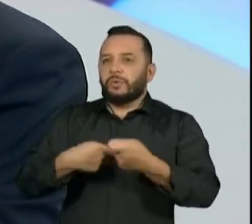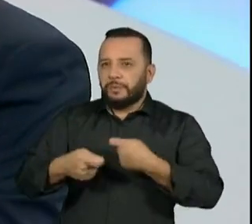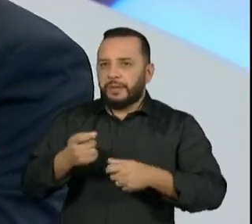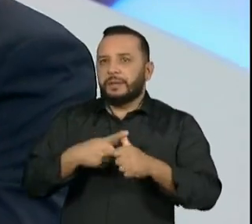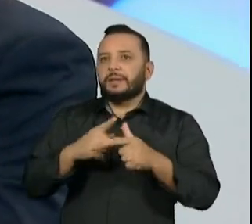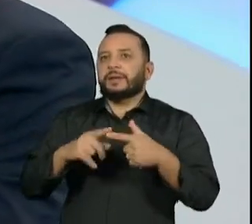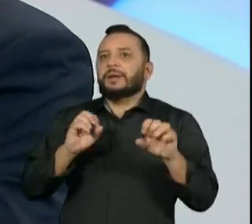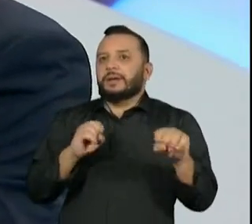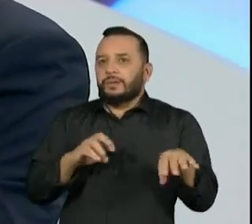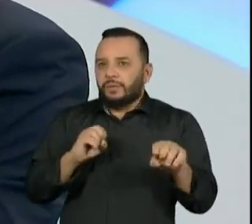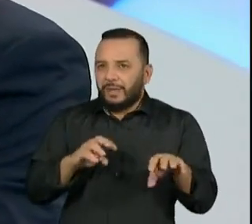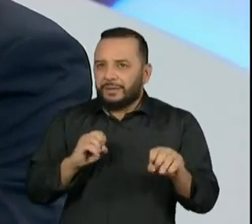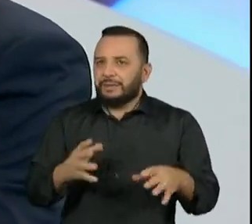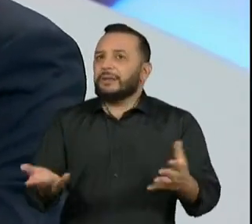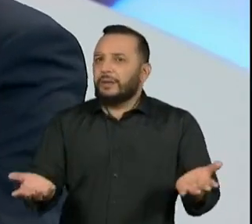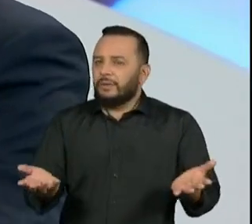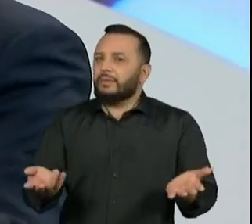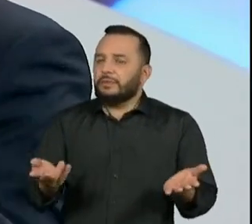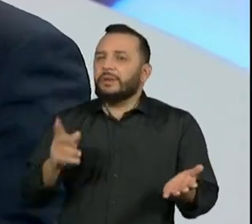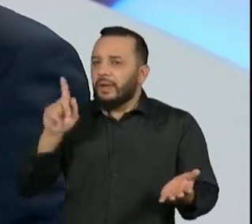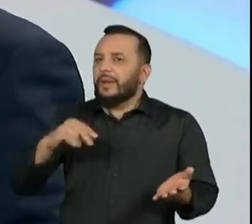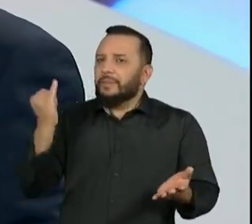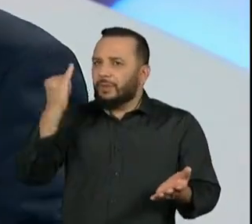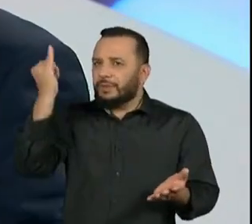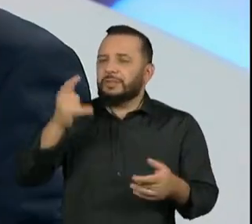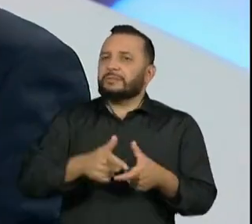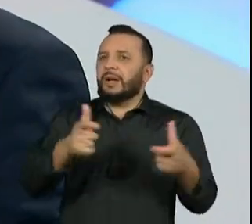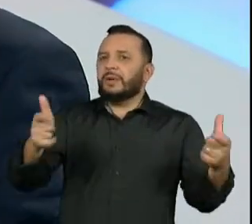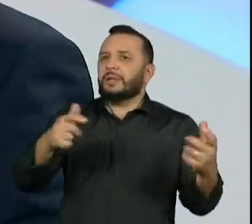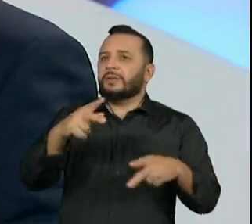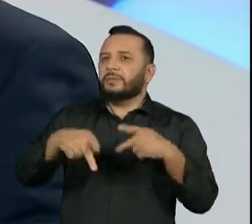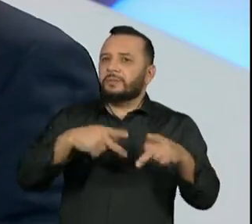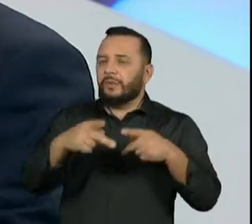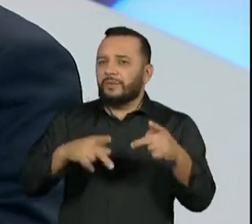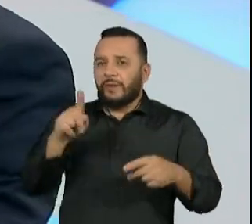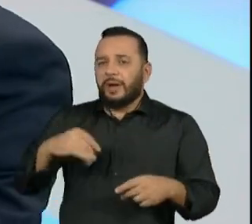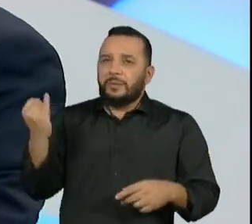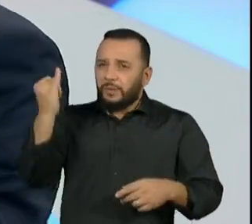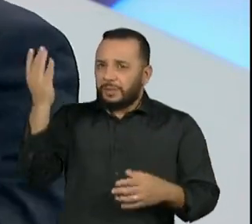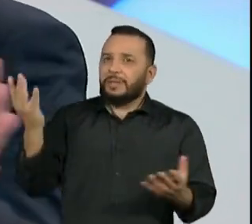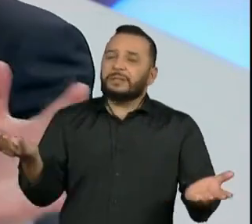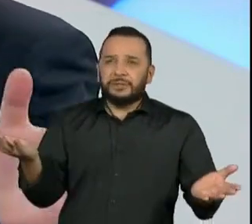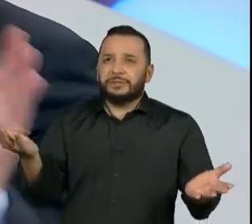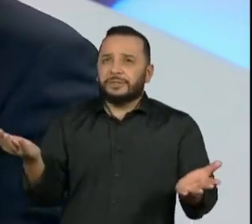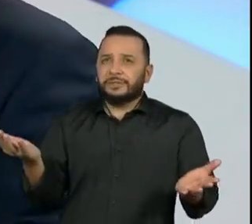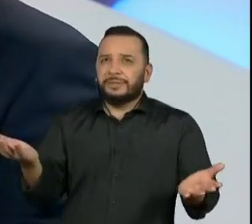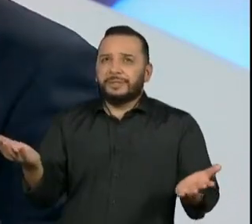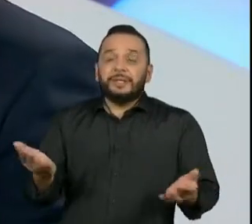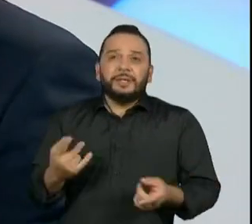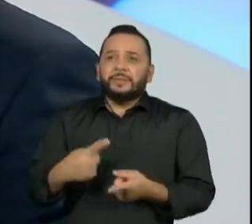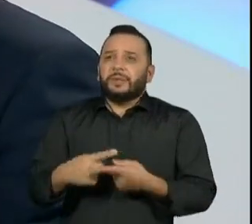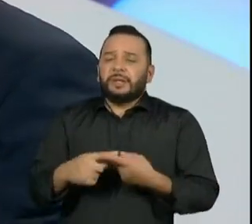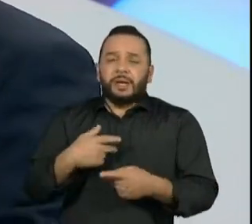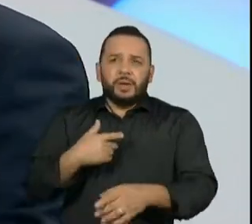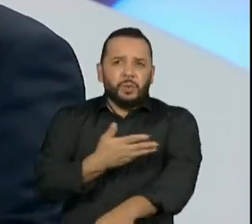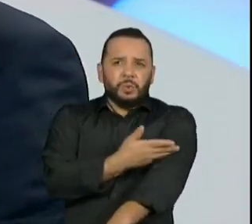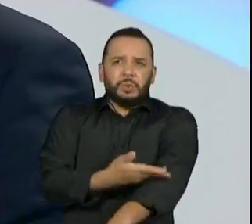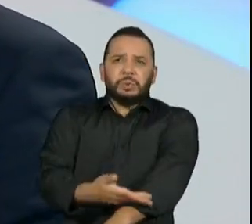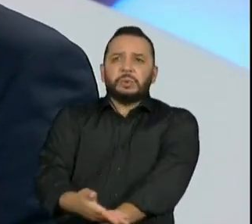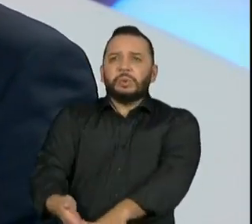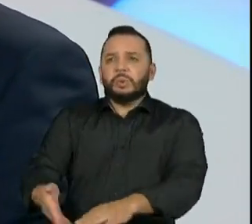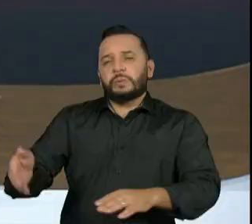educação, as coisas que realmente, para a maioria das pessoas... Atenção, eu não acho que pautas de costumes não sejam importantes